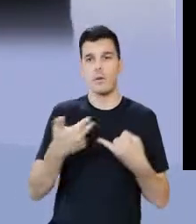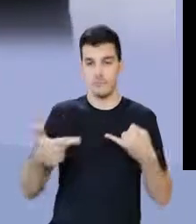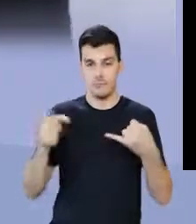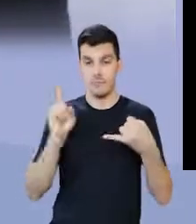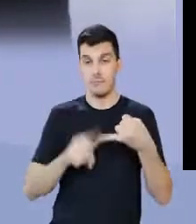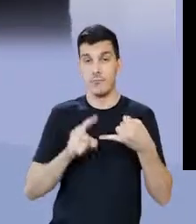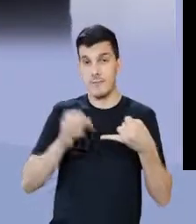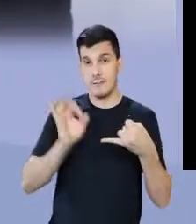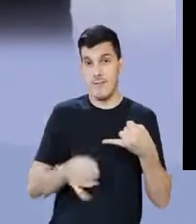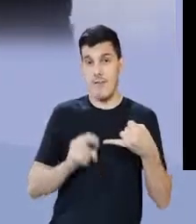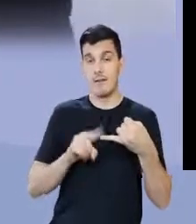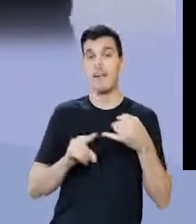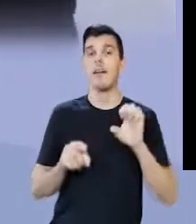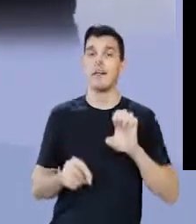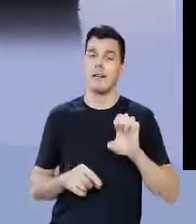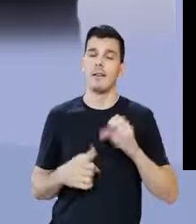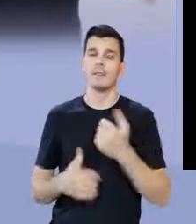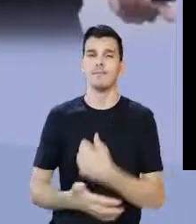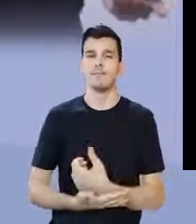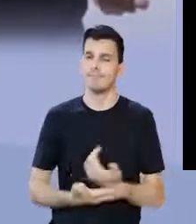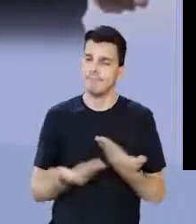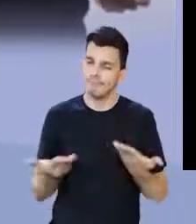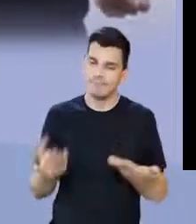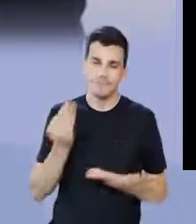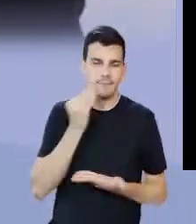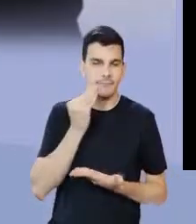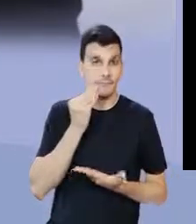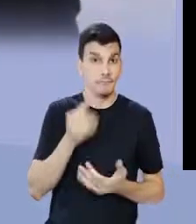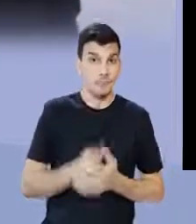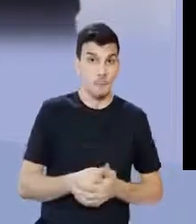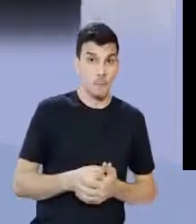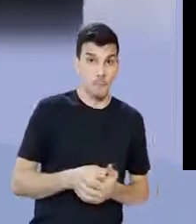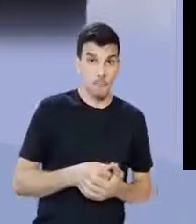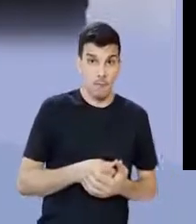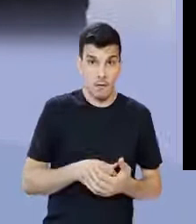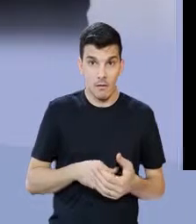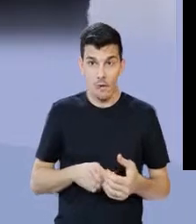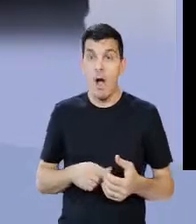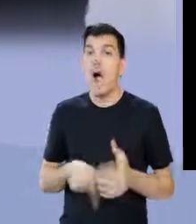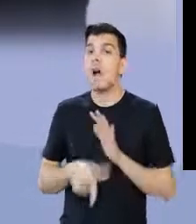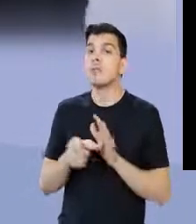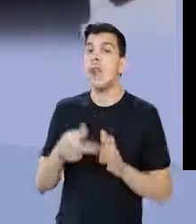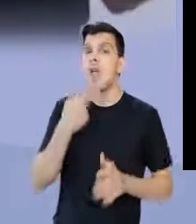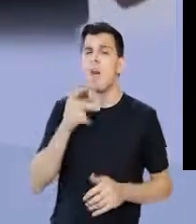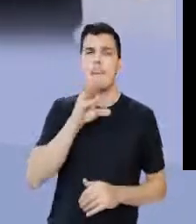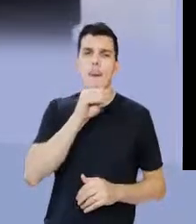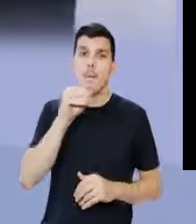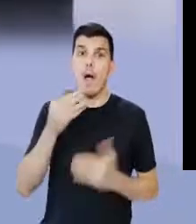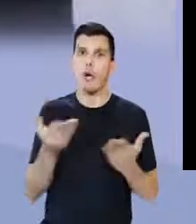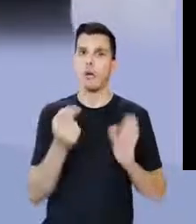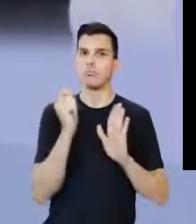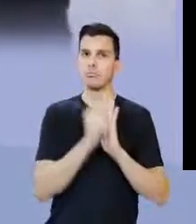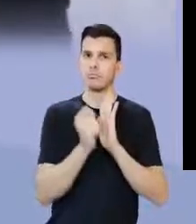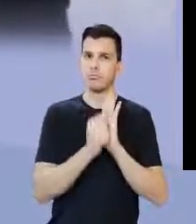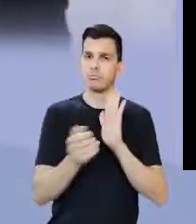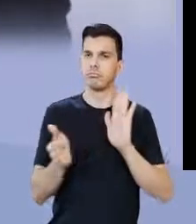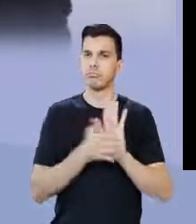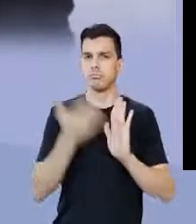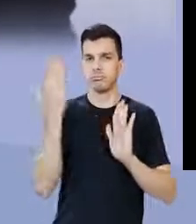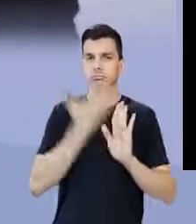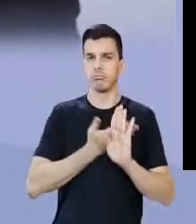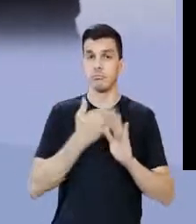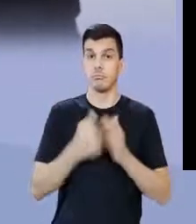que questiona a lei, com a própria lei, é a letra E, claro, eu vou sair, de uma lei oral, para uma lei escrita,